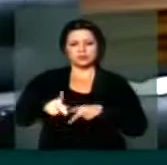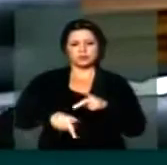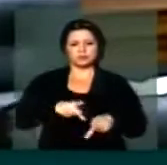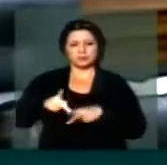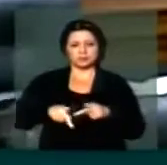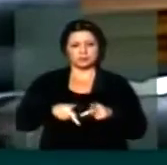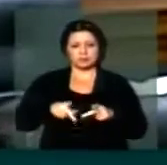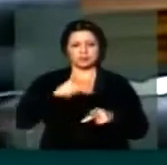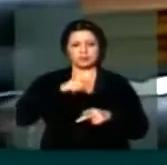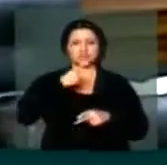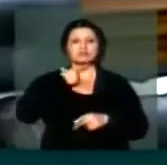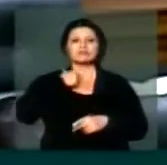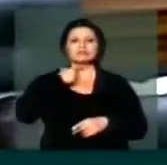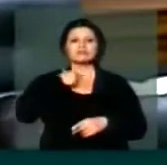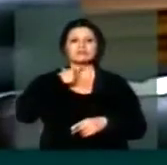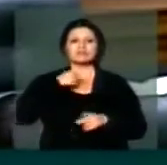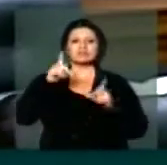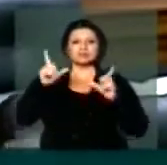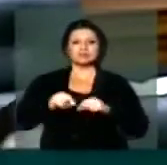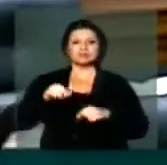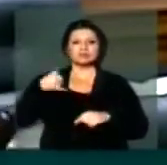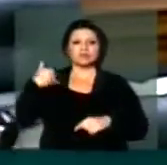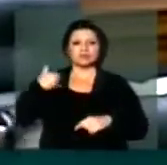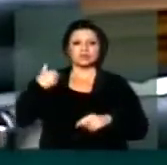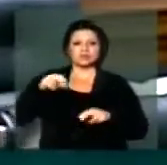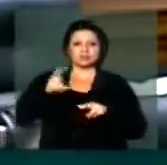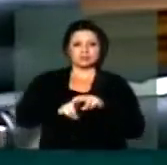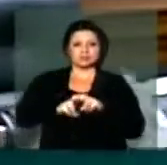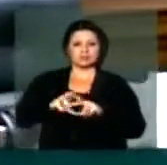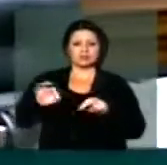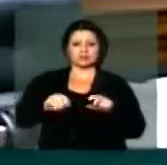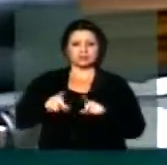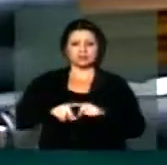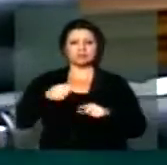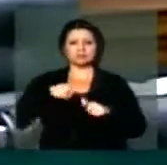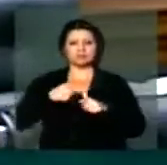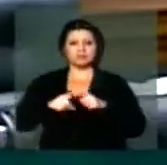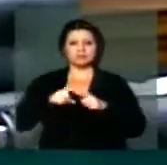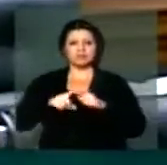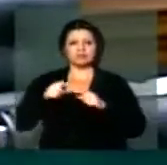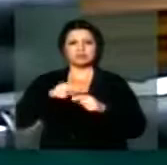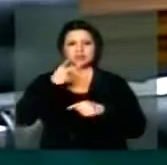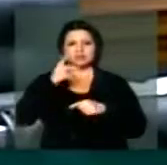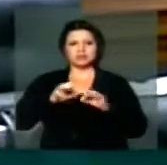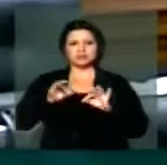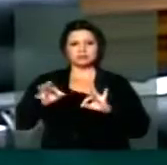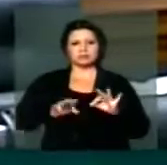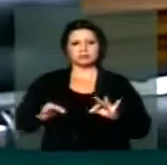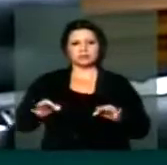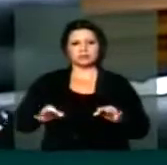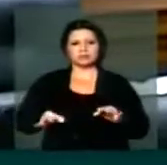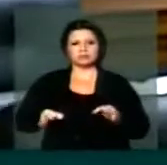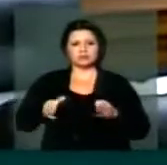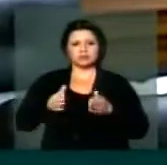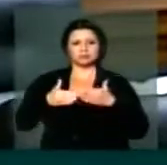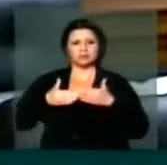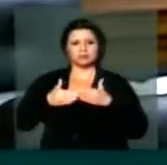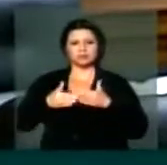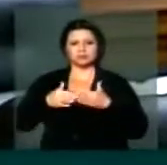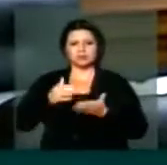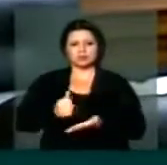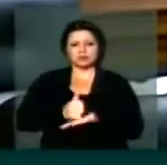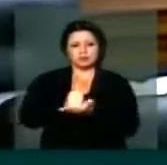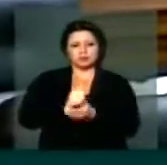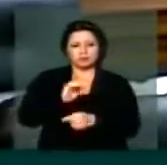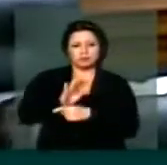do país, deseja a redução da maioridade penal. Sabemos que é um tema polêmico, eu tenho um requerimento com